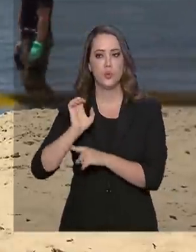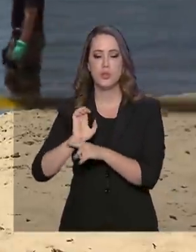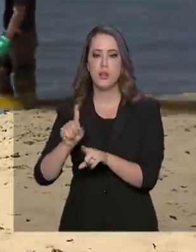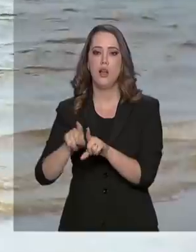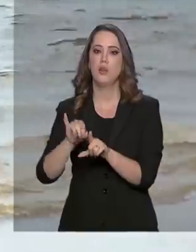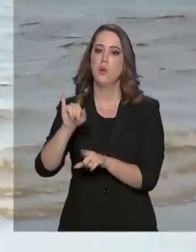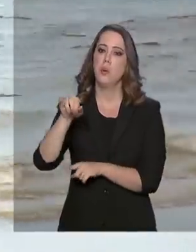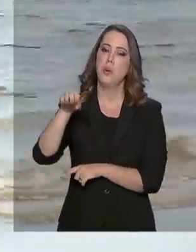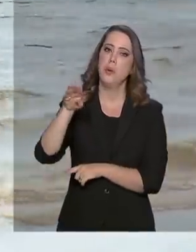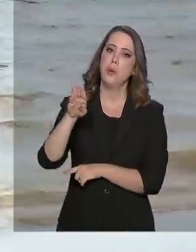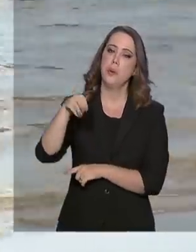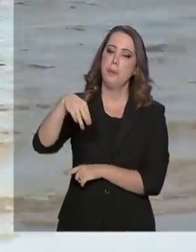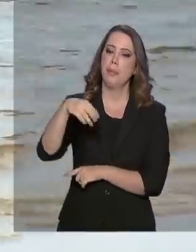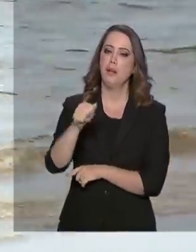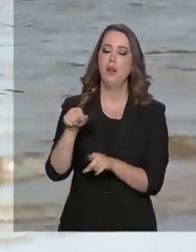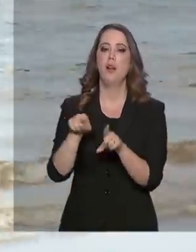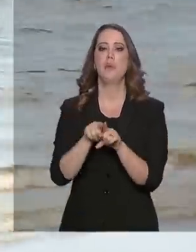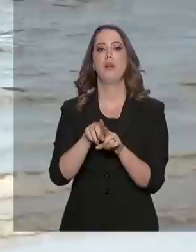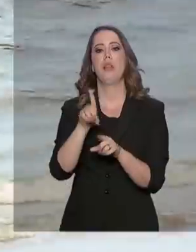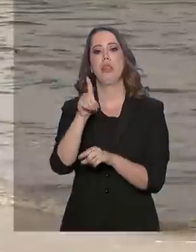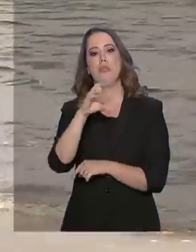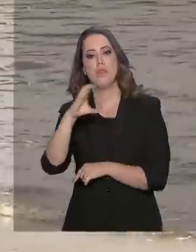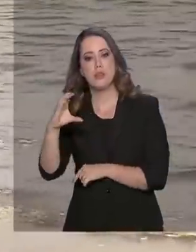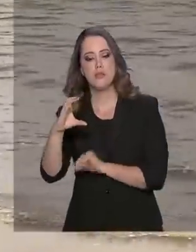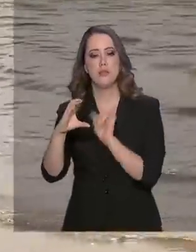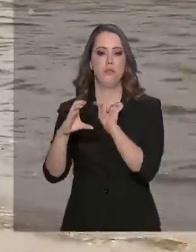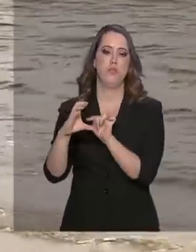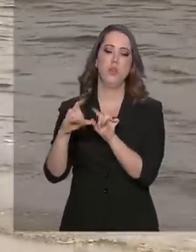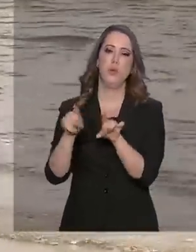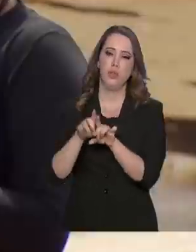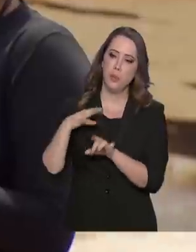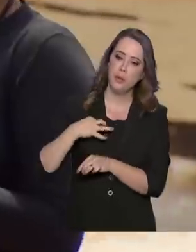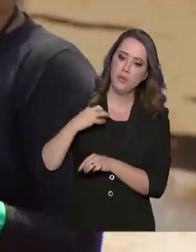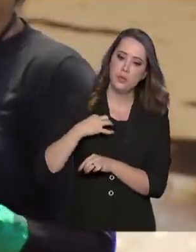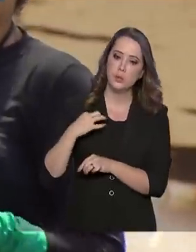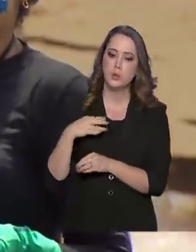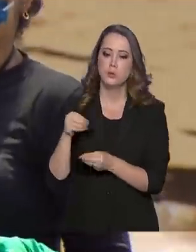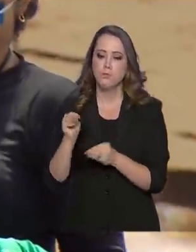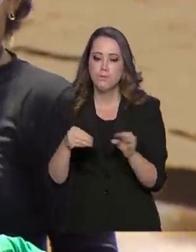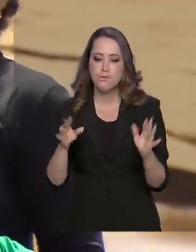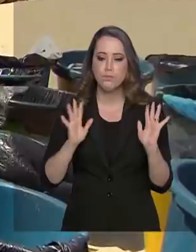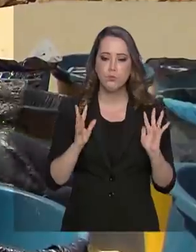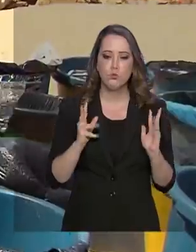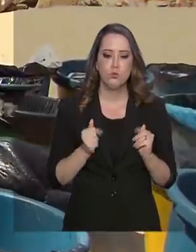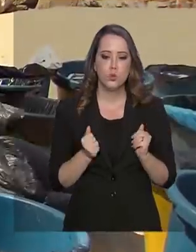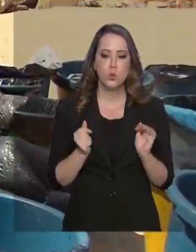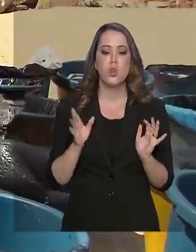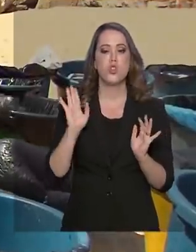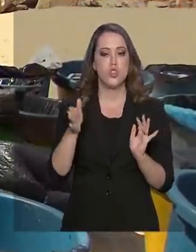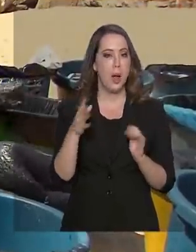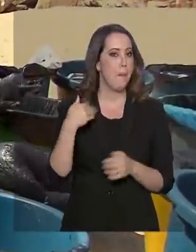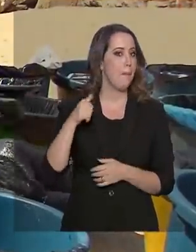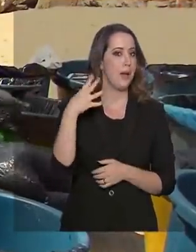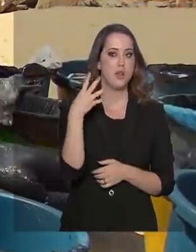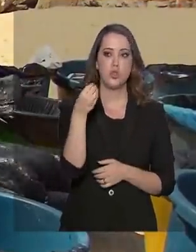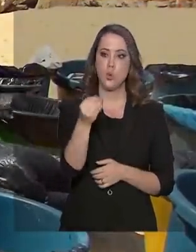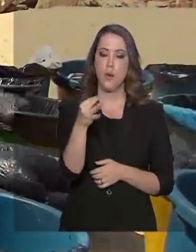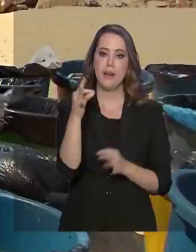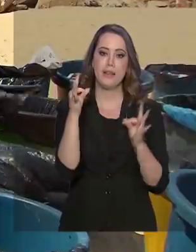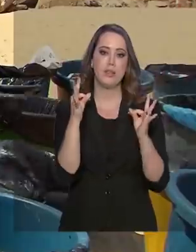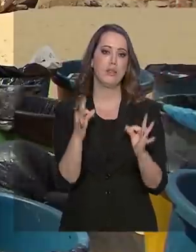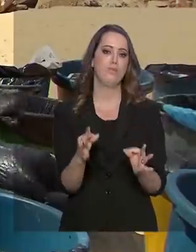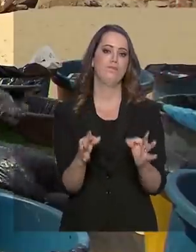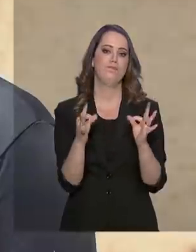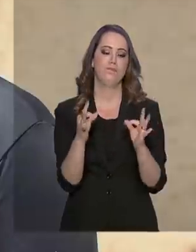da Defesa Civil, além de voluntários, tentam limpar a área. As equipes já encheram mais de 40 tonéis com óleo